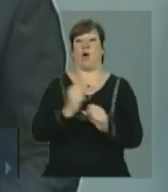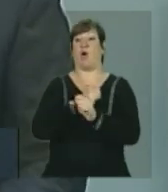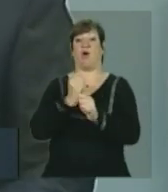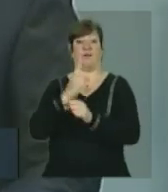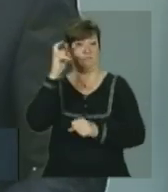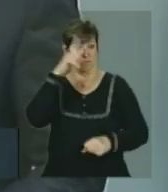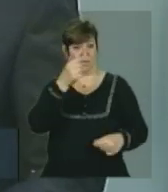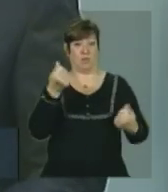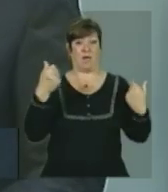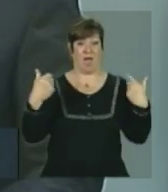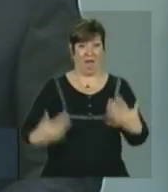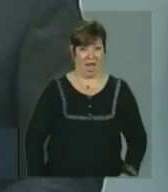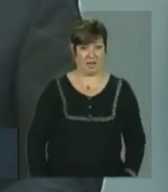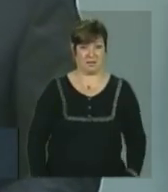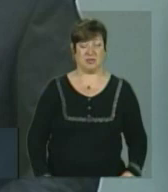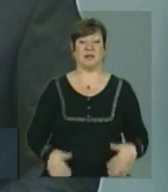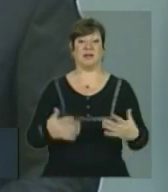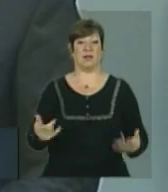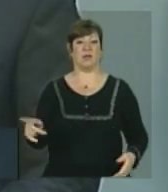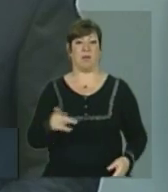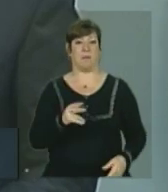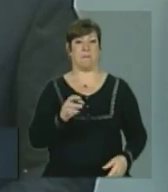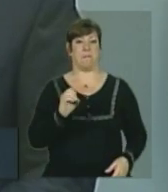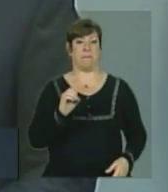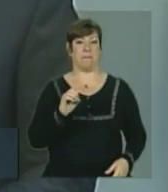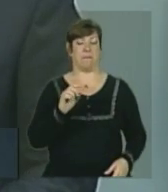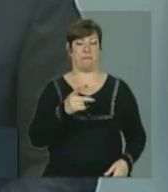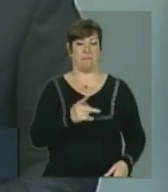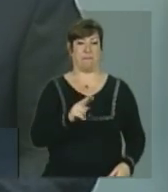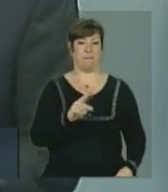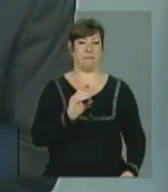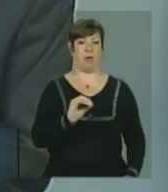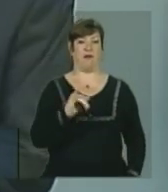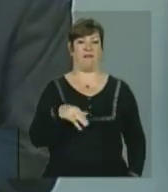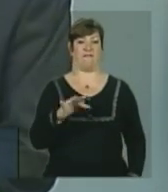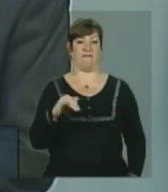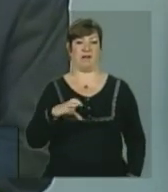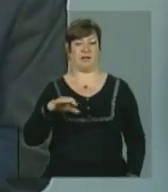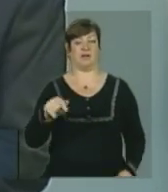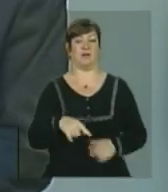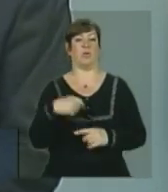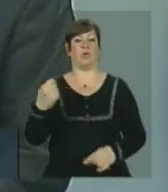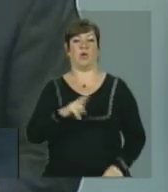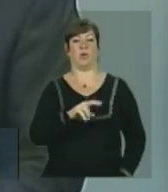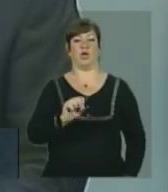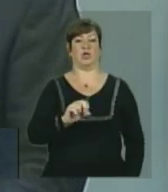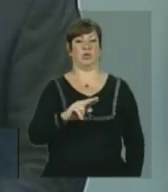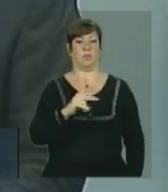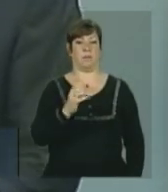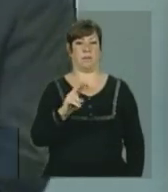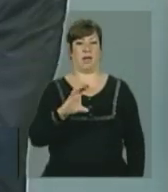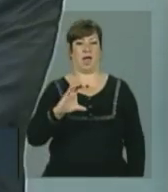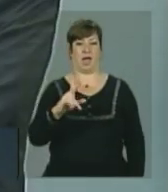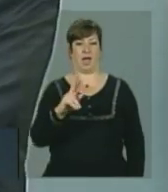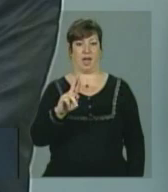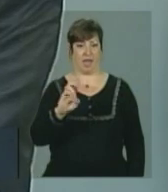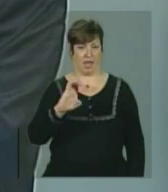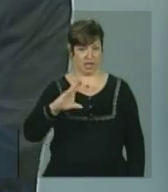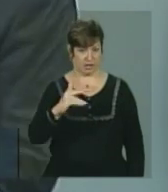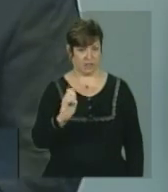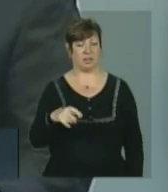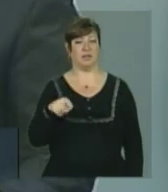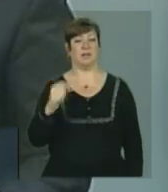O pró-infância, que é a supercreche, é recurso federal combinado com o recurso municipal para a construção do